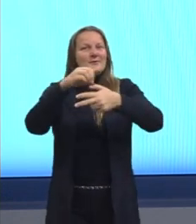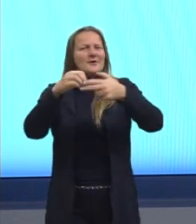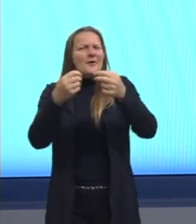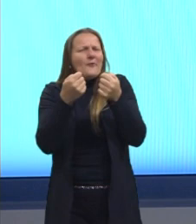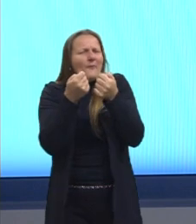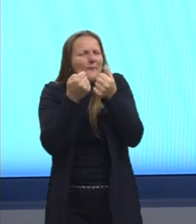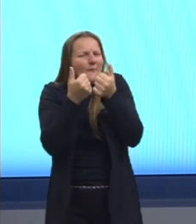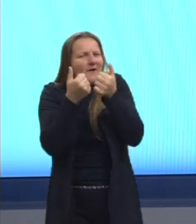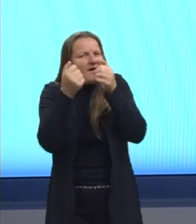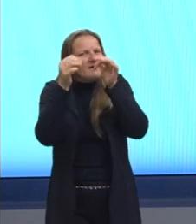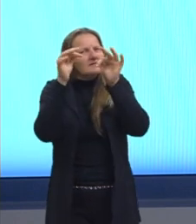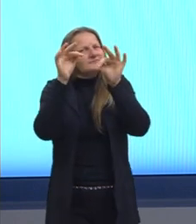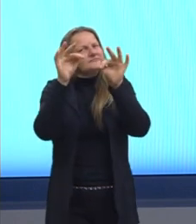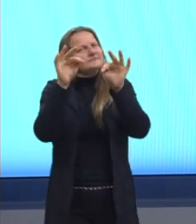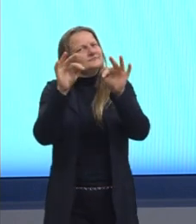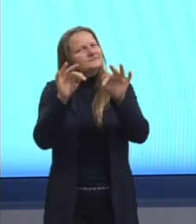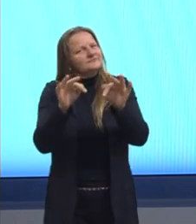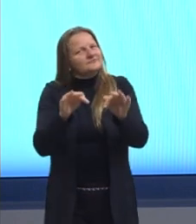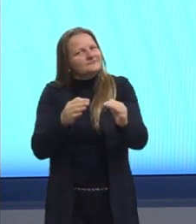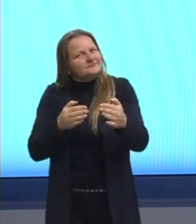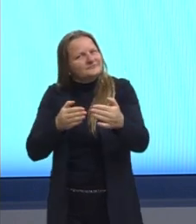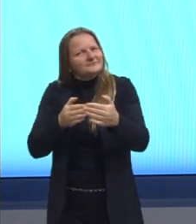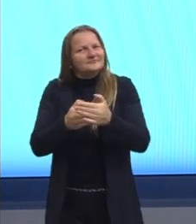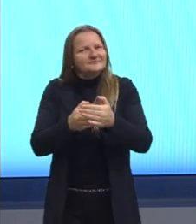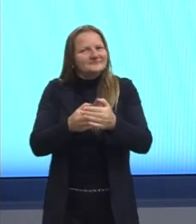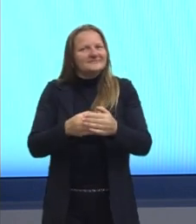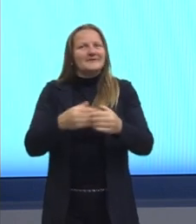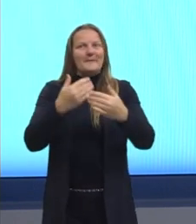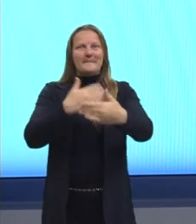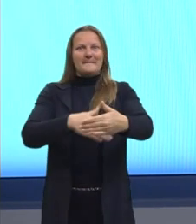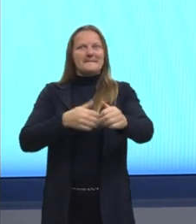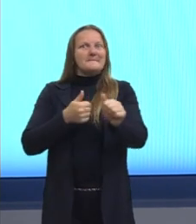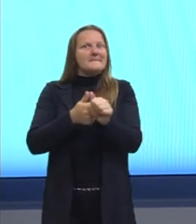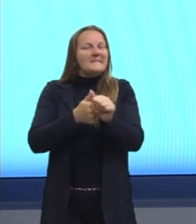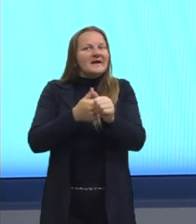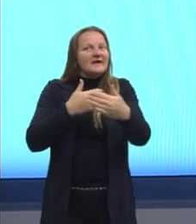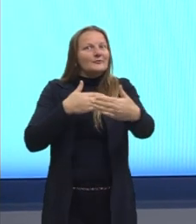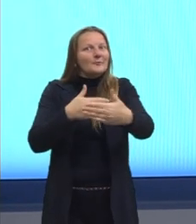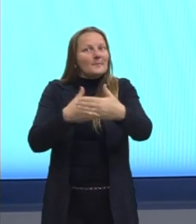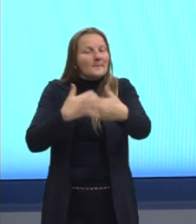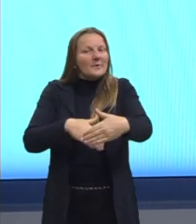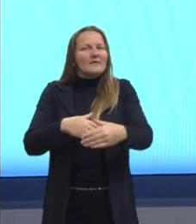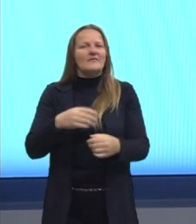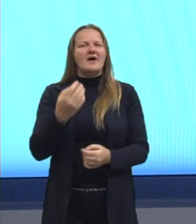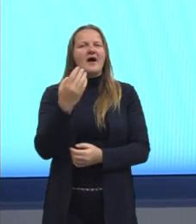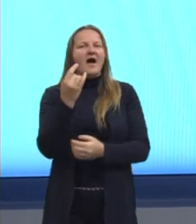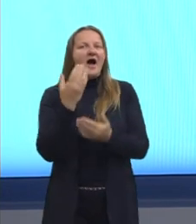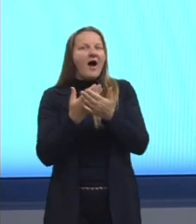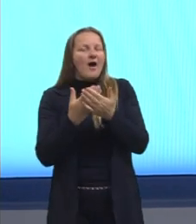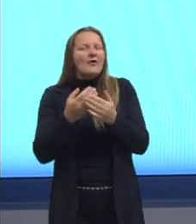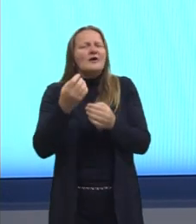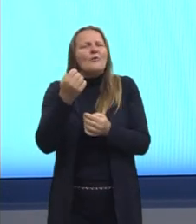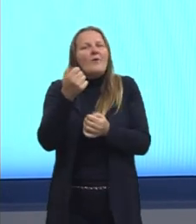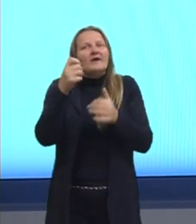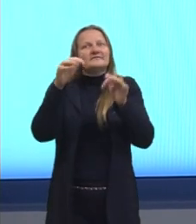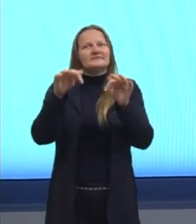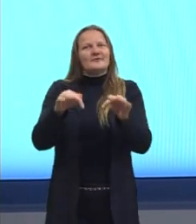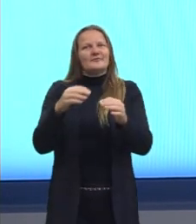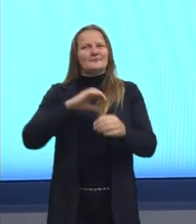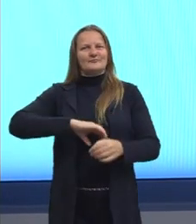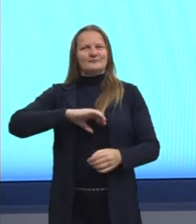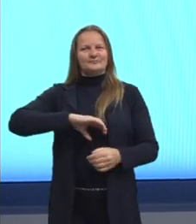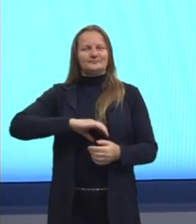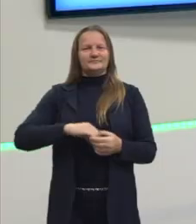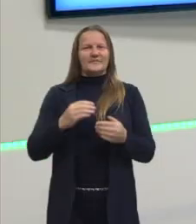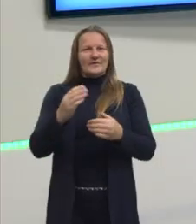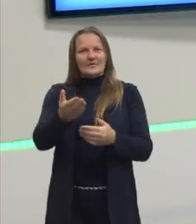quase chegando aí na nossa reta final, né? Estamos nos encaminhando para as aulas finais de língua portuguesa. Mas vamos